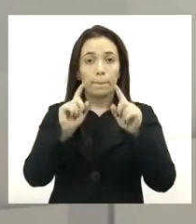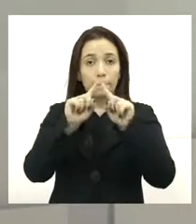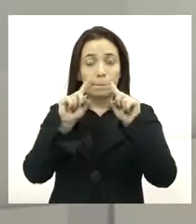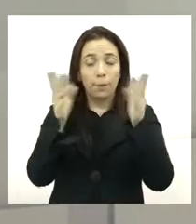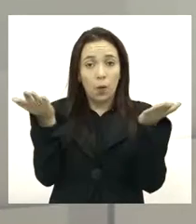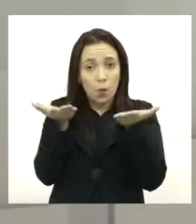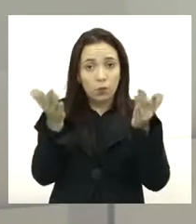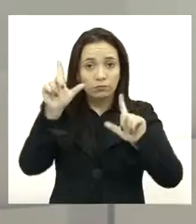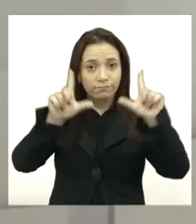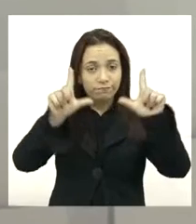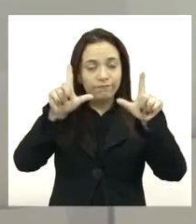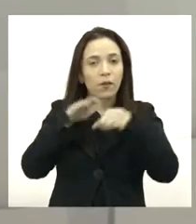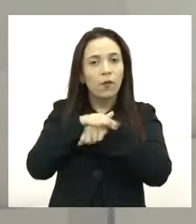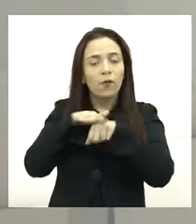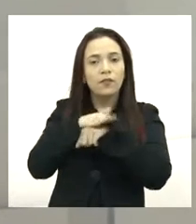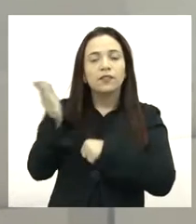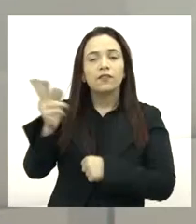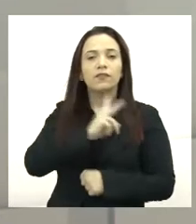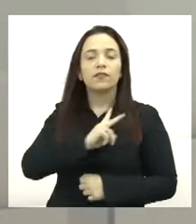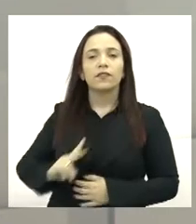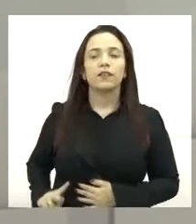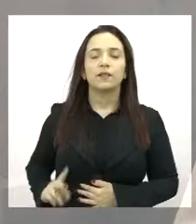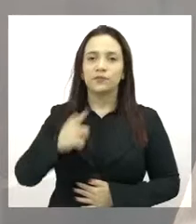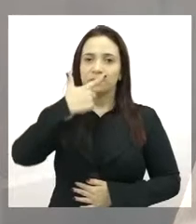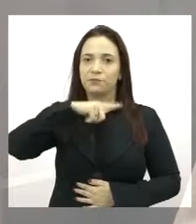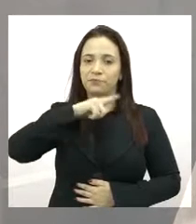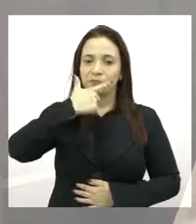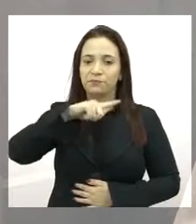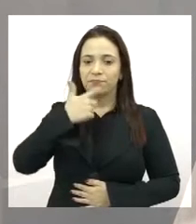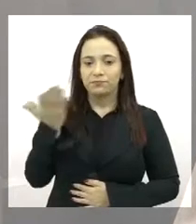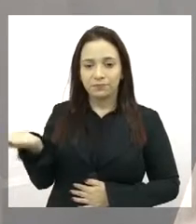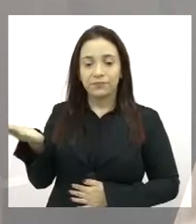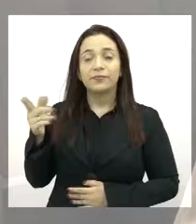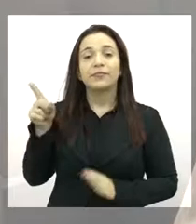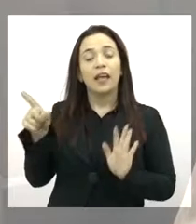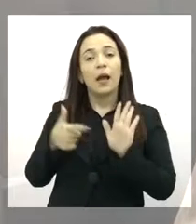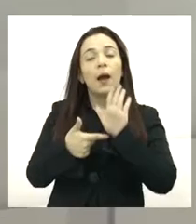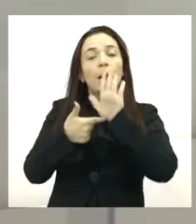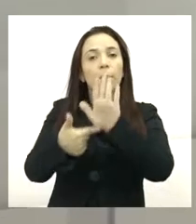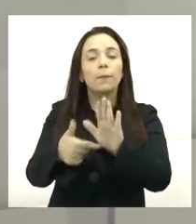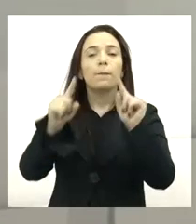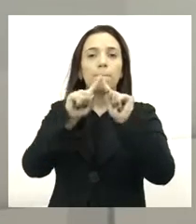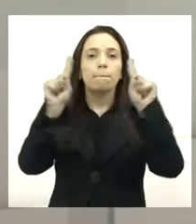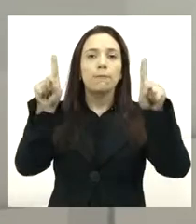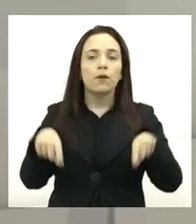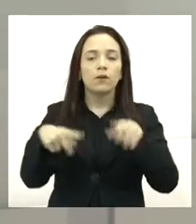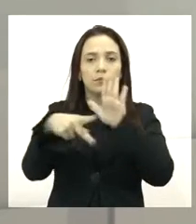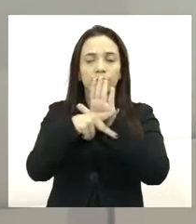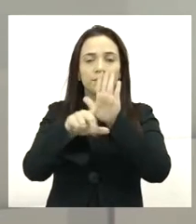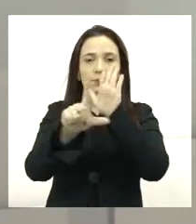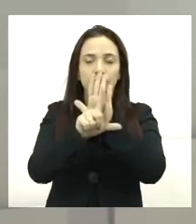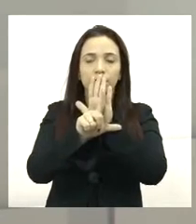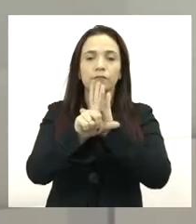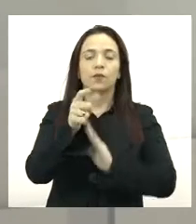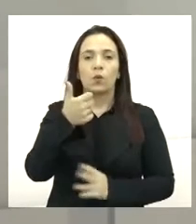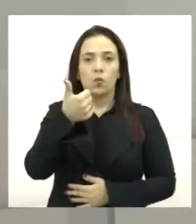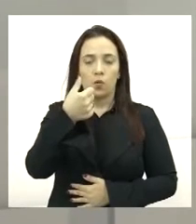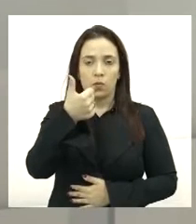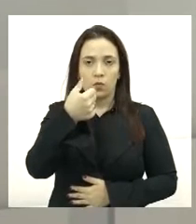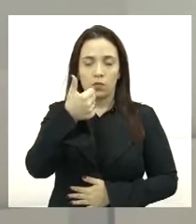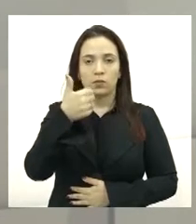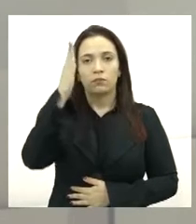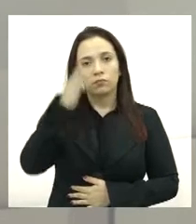de hoje eu vou conversar com a vereadora Larissa Gaspar. Ela apresentou um projeto de lei, o projeto número 11,